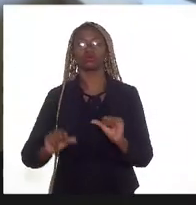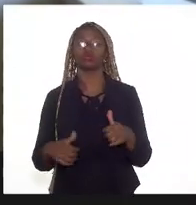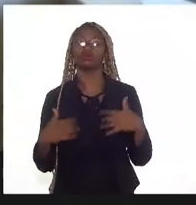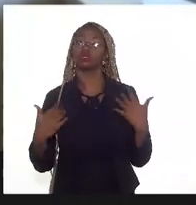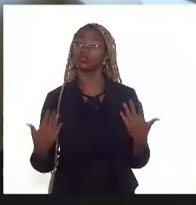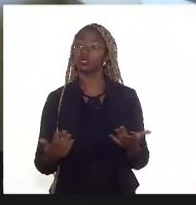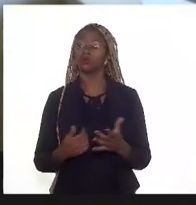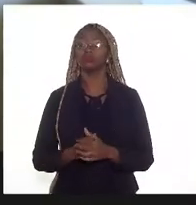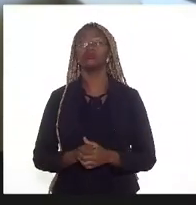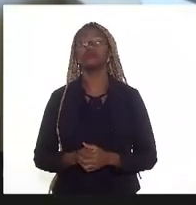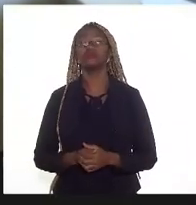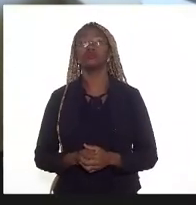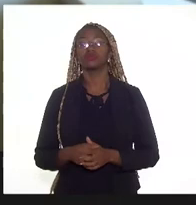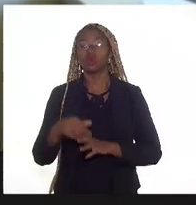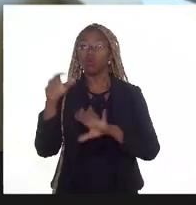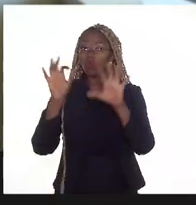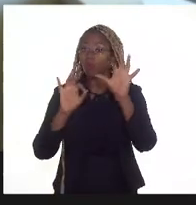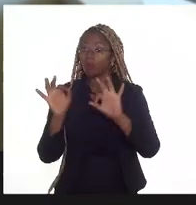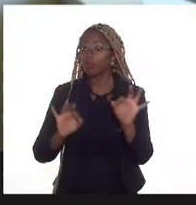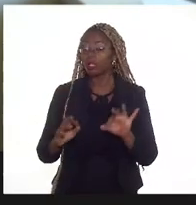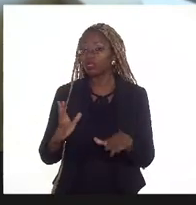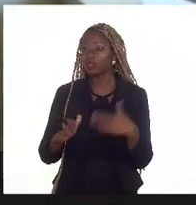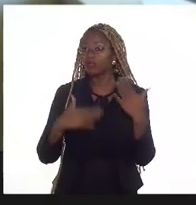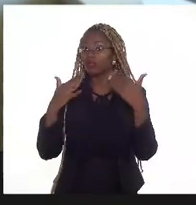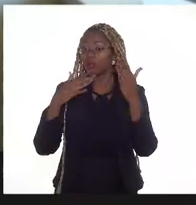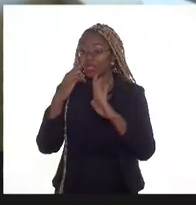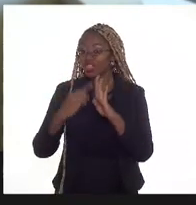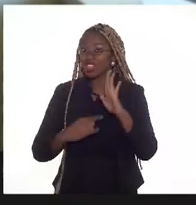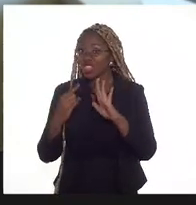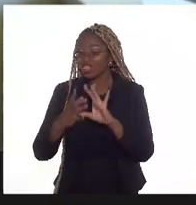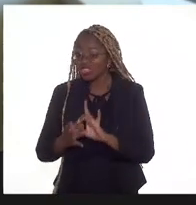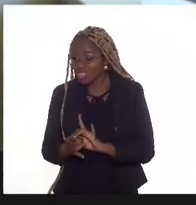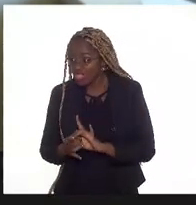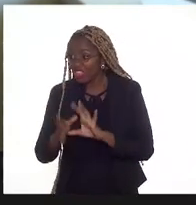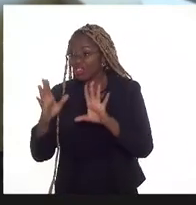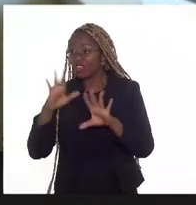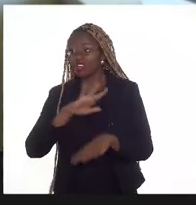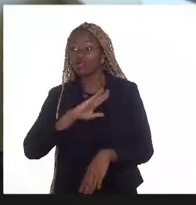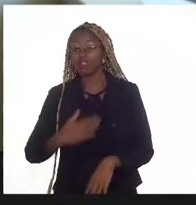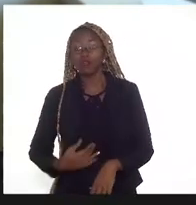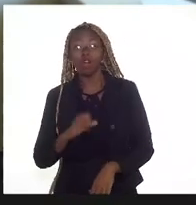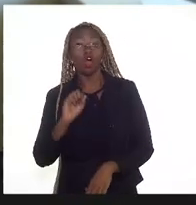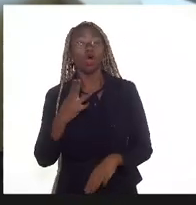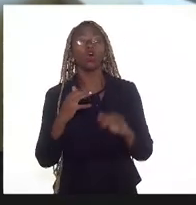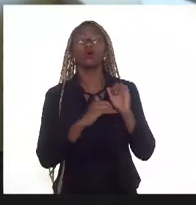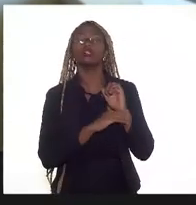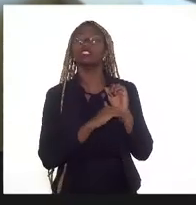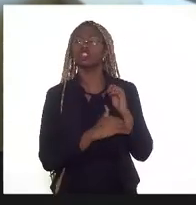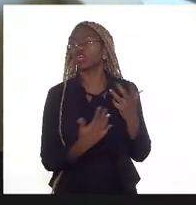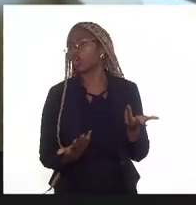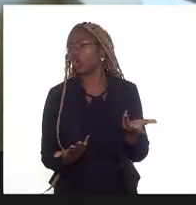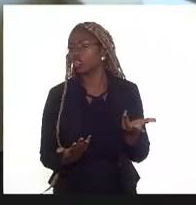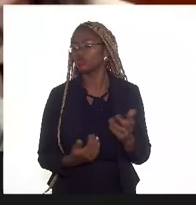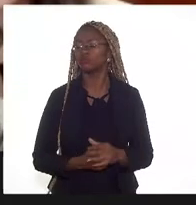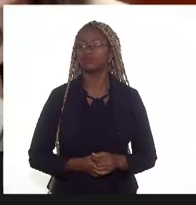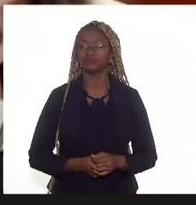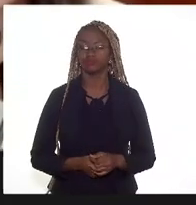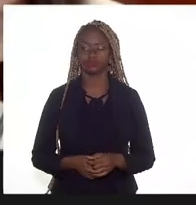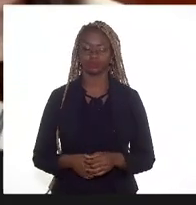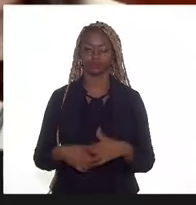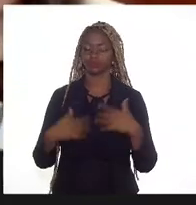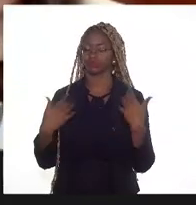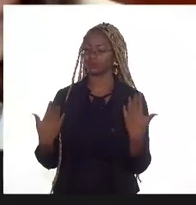de desenvolvimento é documento público ou documento sigiloso? Bom, a gente